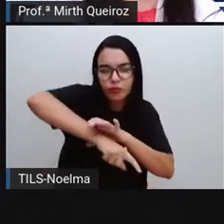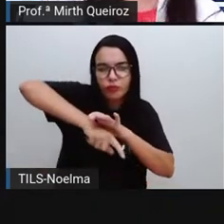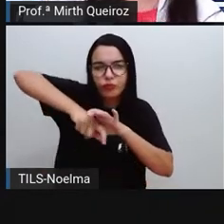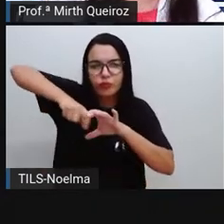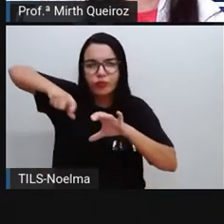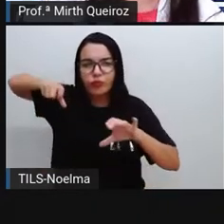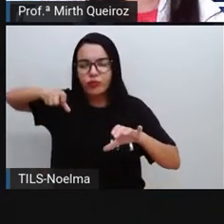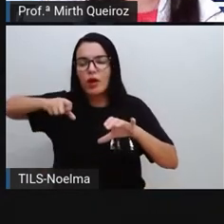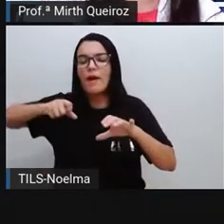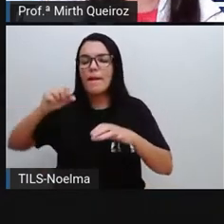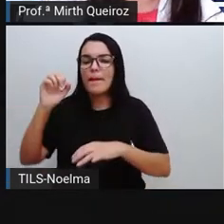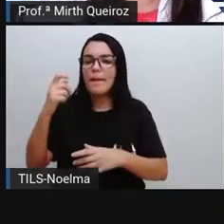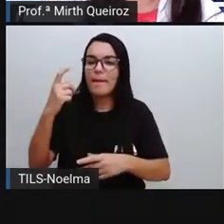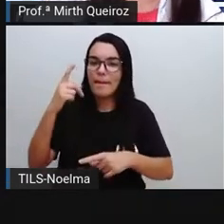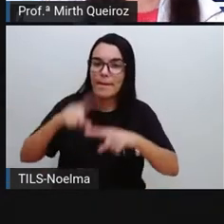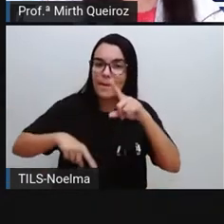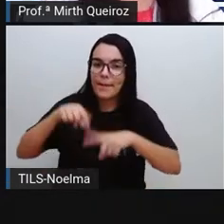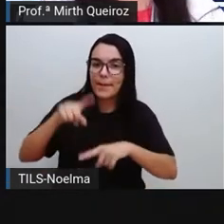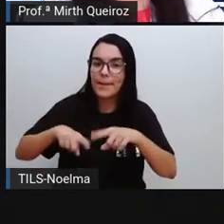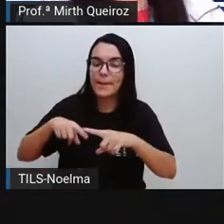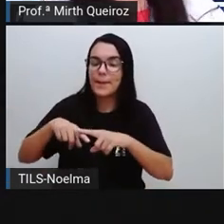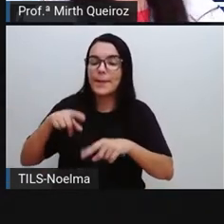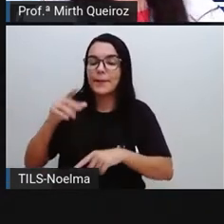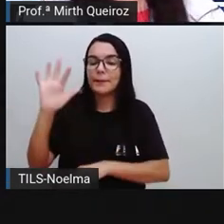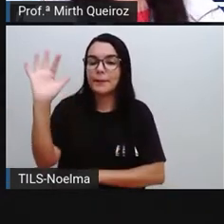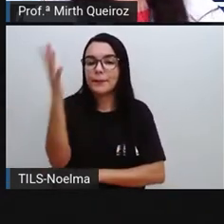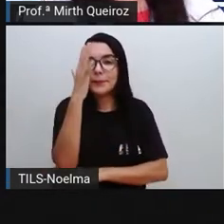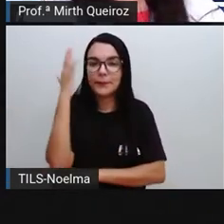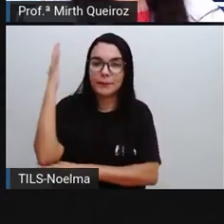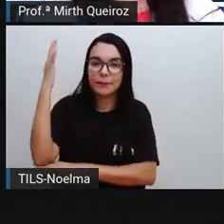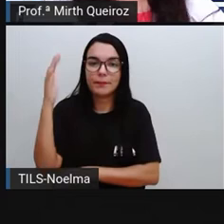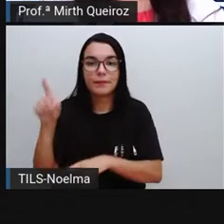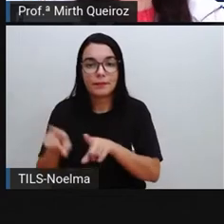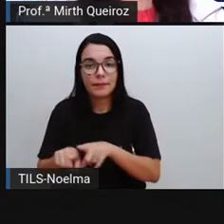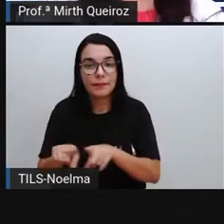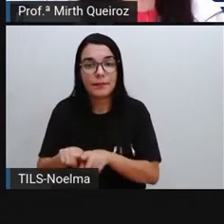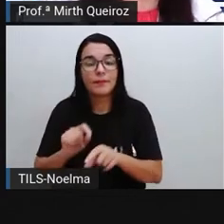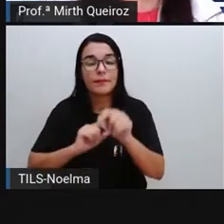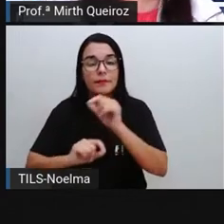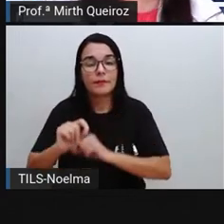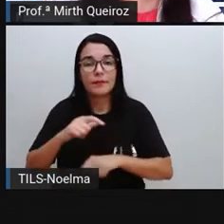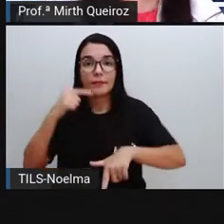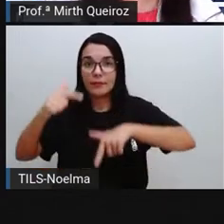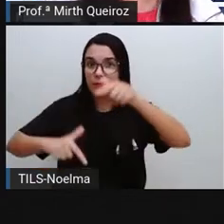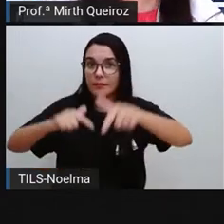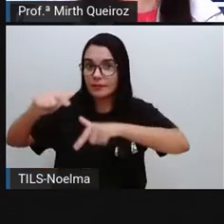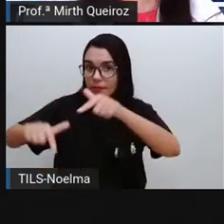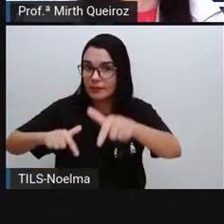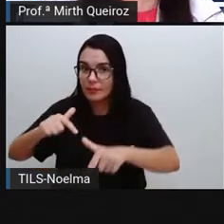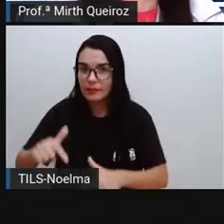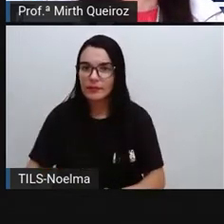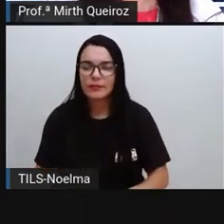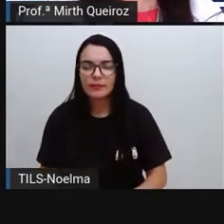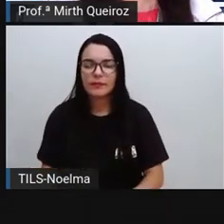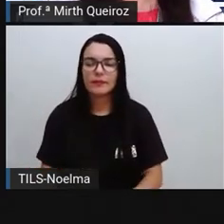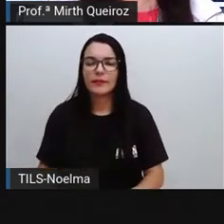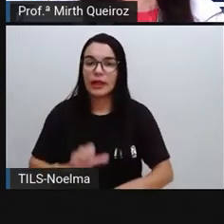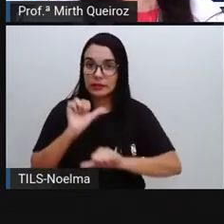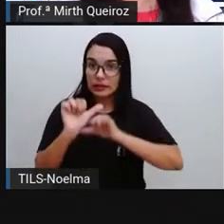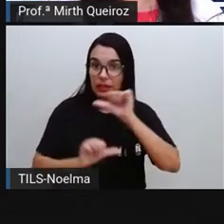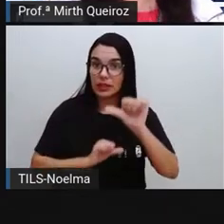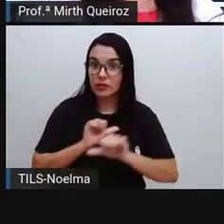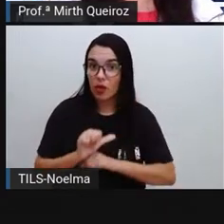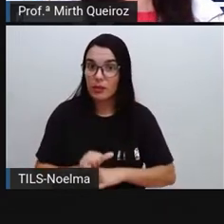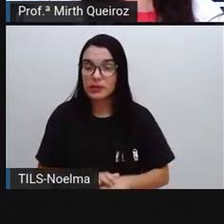transformação da matéria-prima ou a prestação de serviço. Só que já deu para a gente entender, de